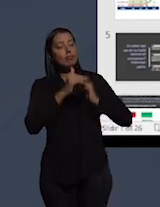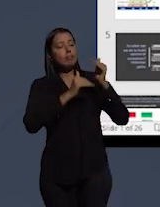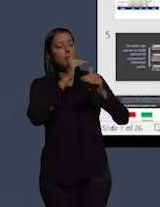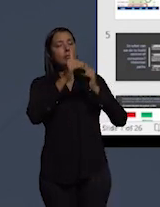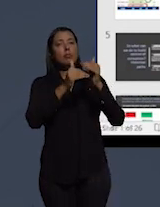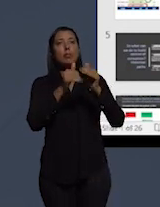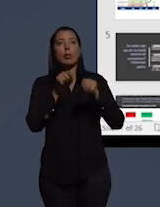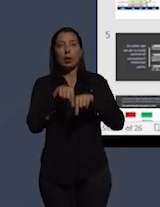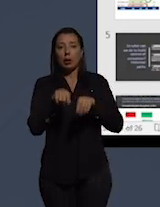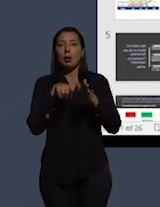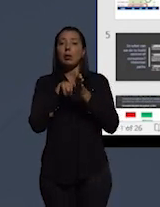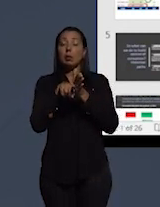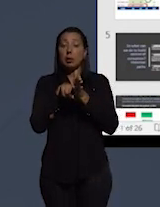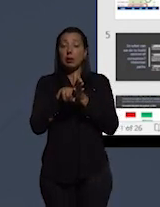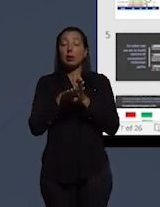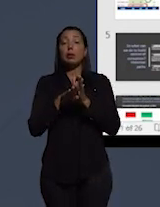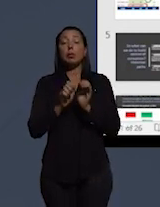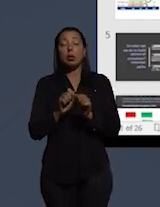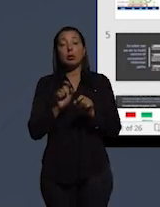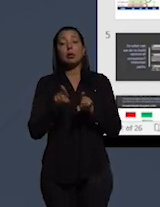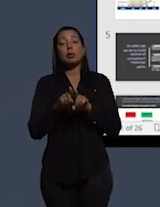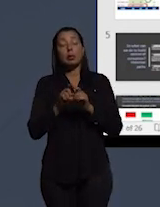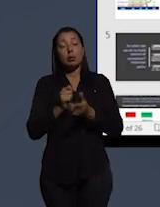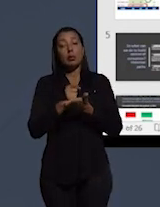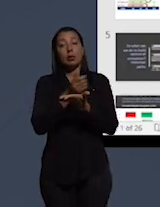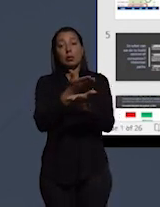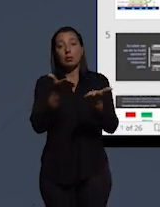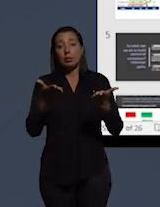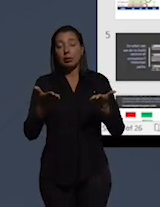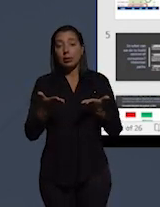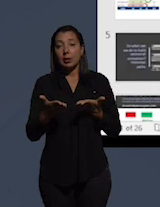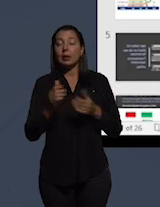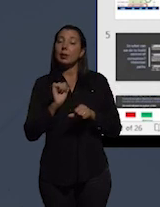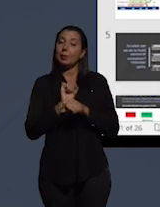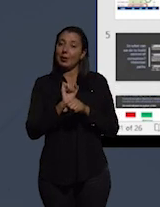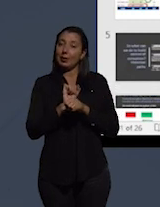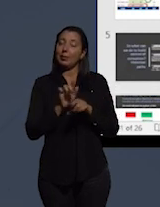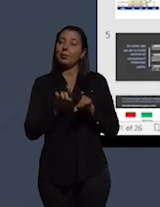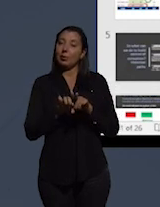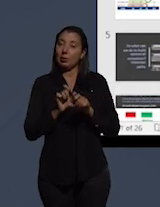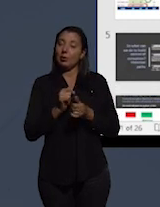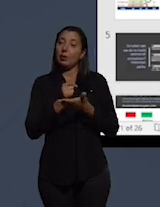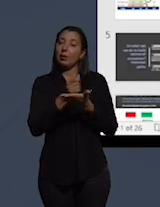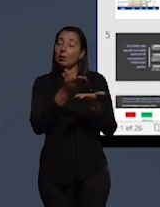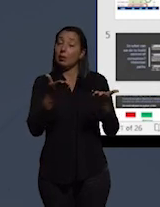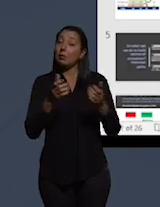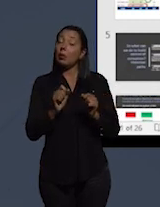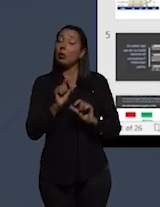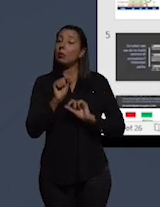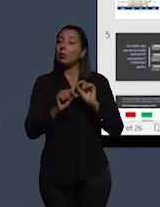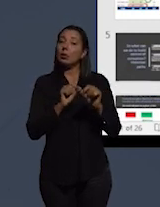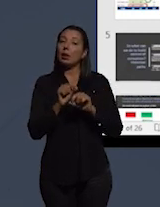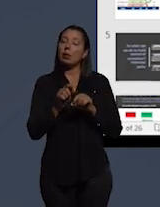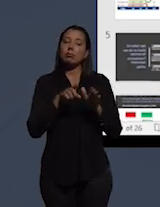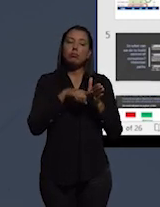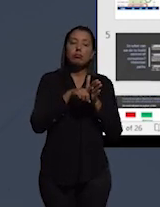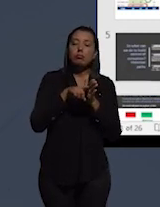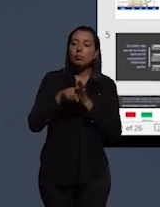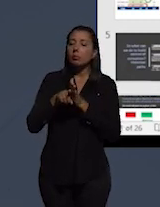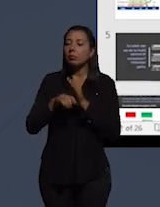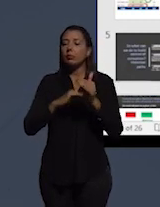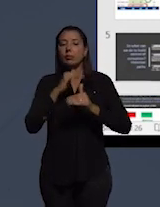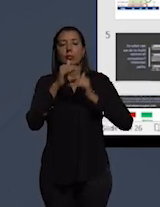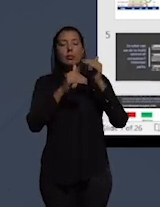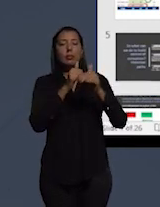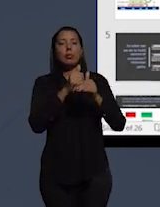centro de pesquisa, o que nós podemos oferecer a vocês, esperamos que possamos oferecer para que vocês possam diagnosticar e desenvolver